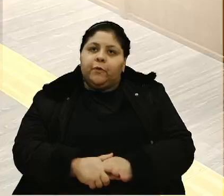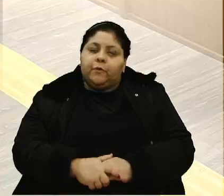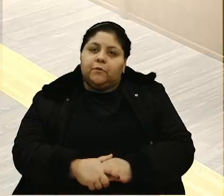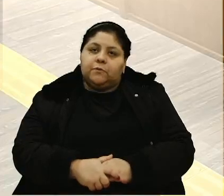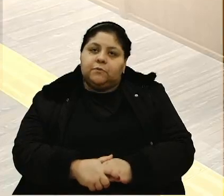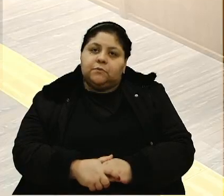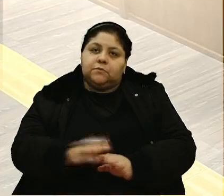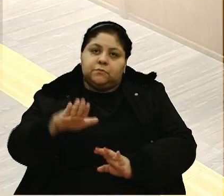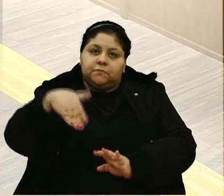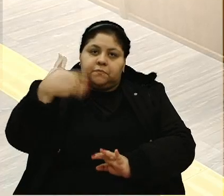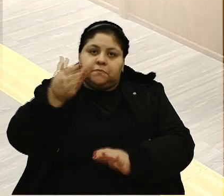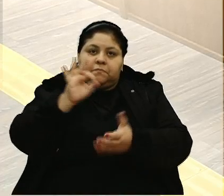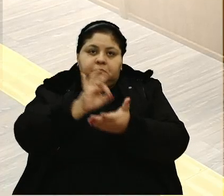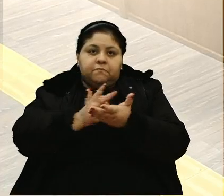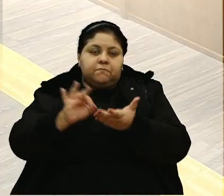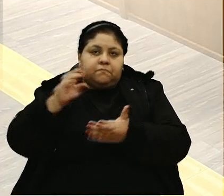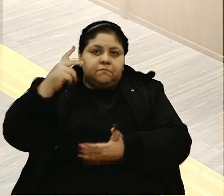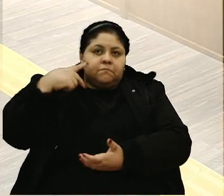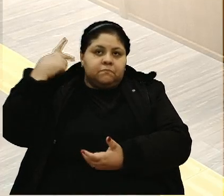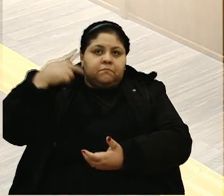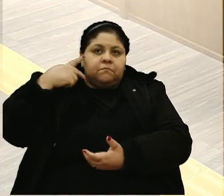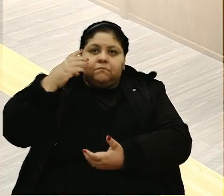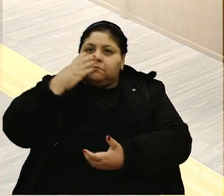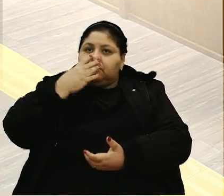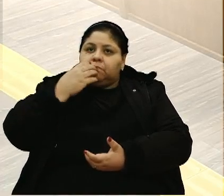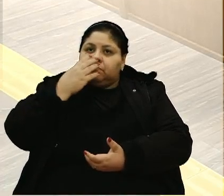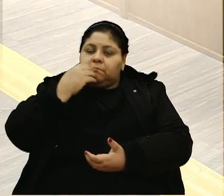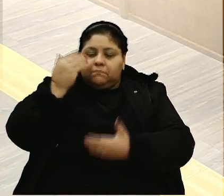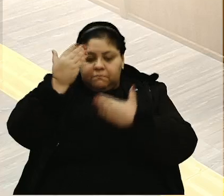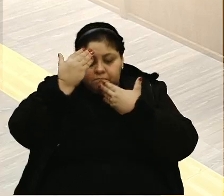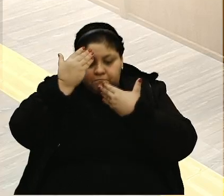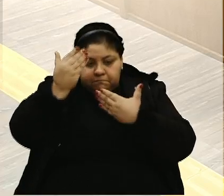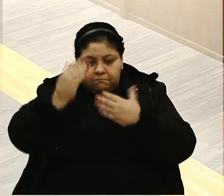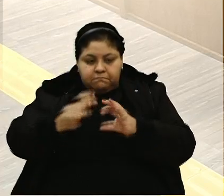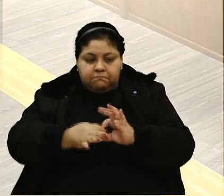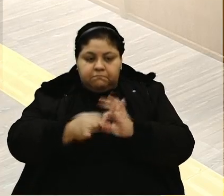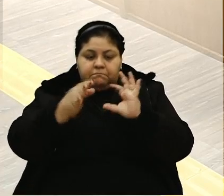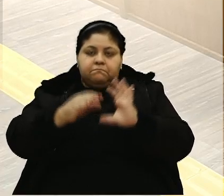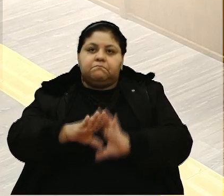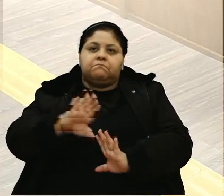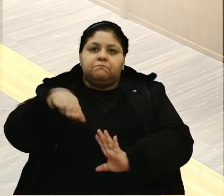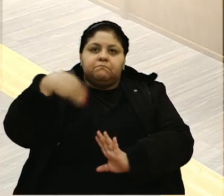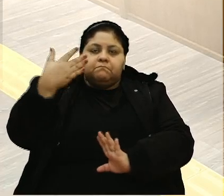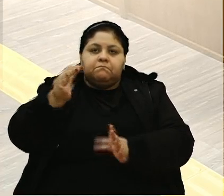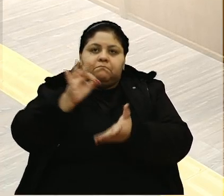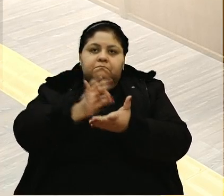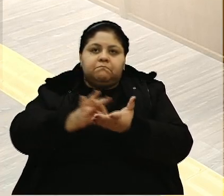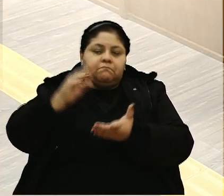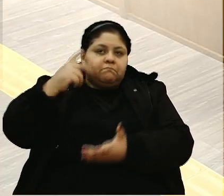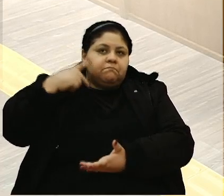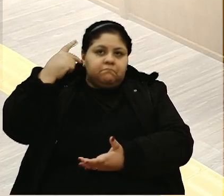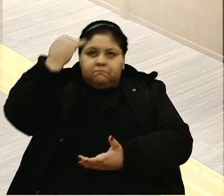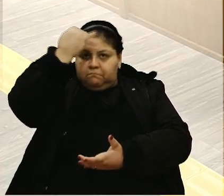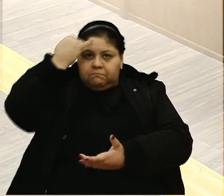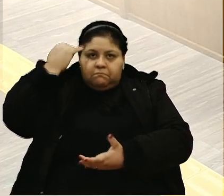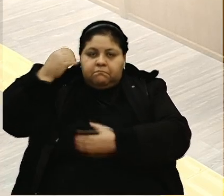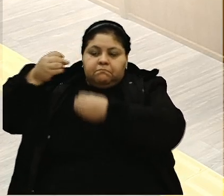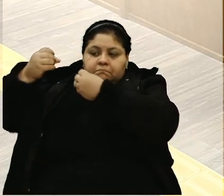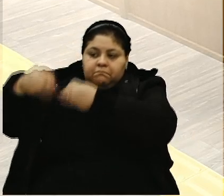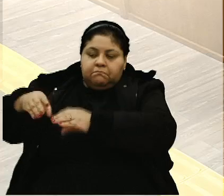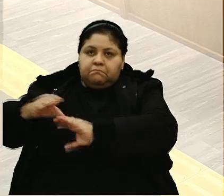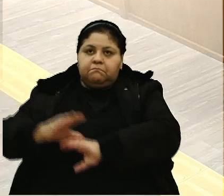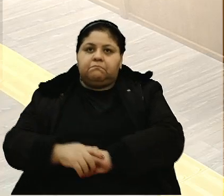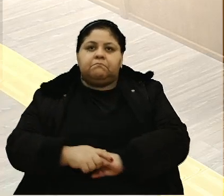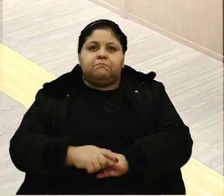Próximo inscrito, vereador Camiles, agradece e abre mão. Próximo inscrito, vereador Zé D'Ambros, prejudicado.